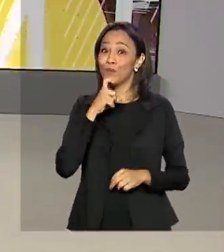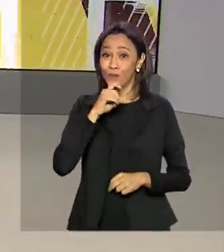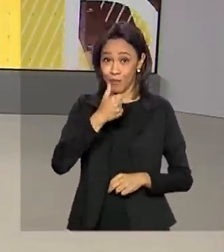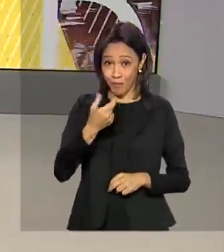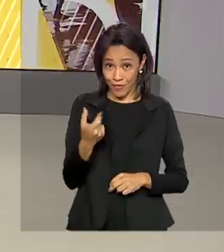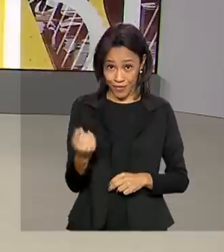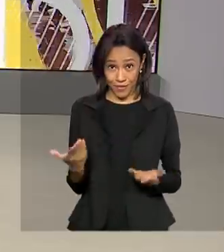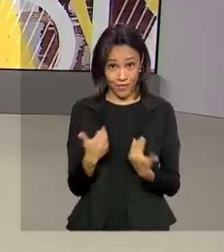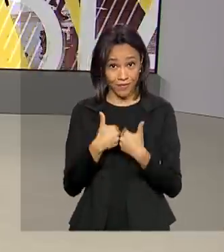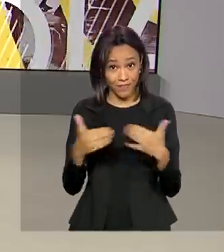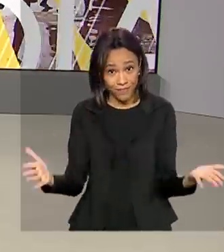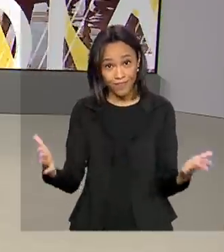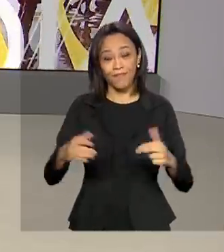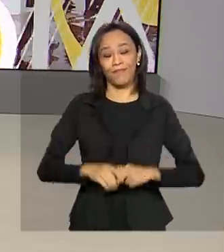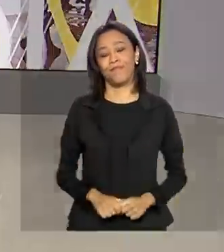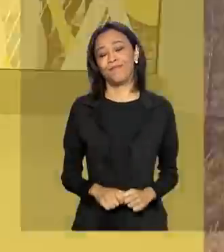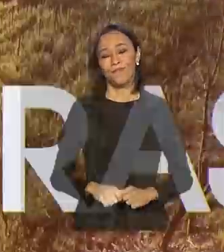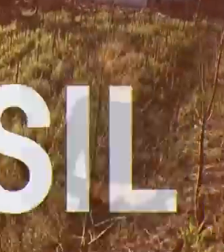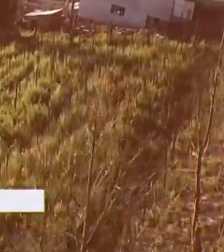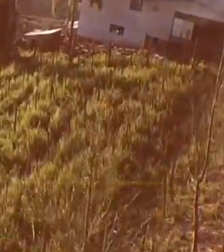Brasil em Dia começa agora.